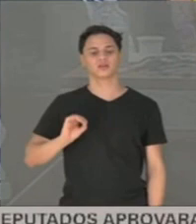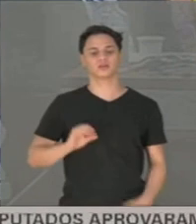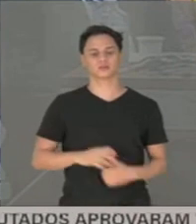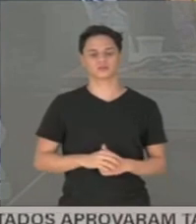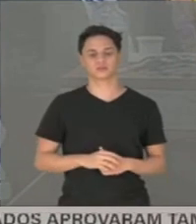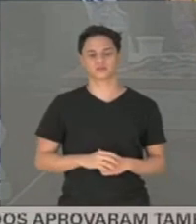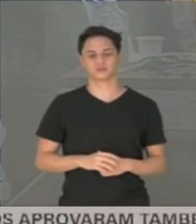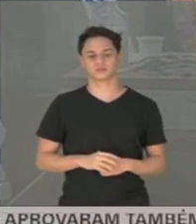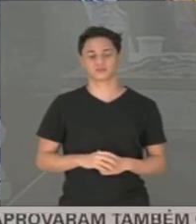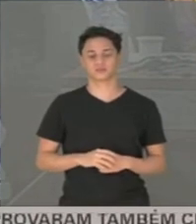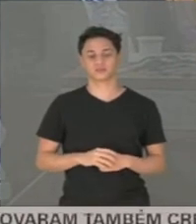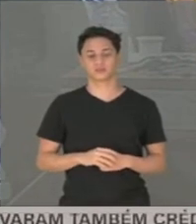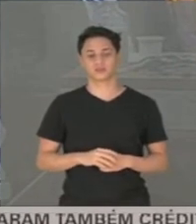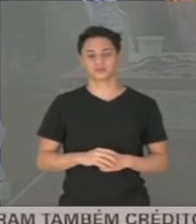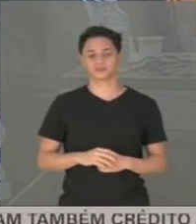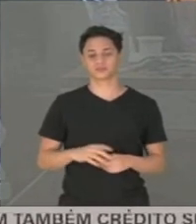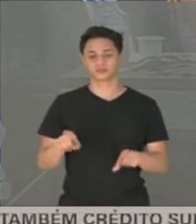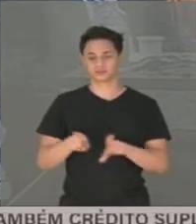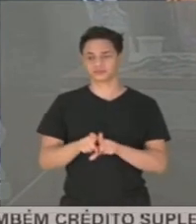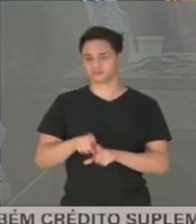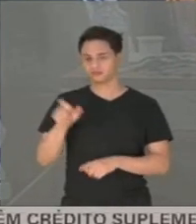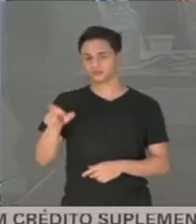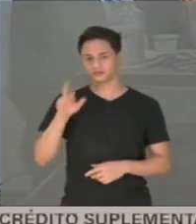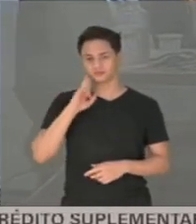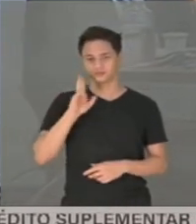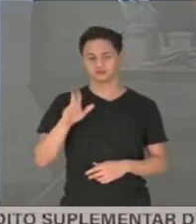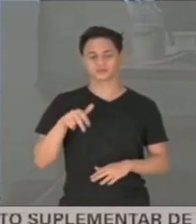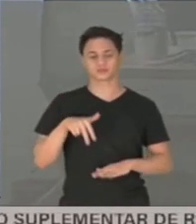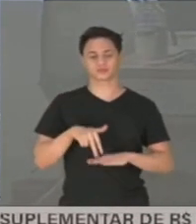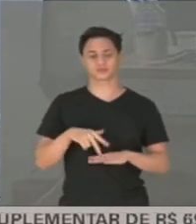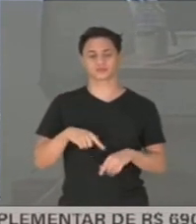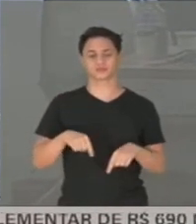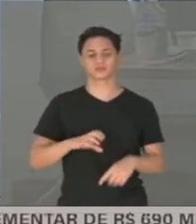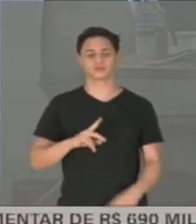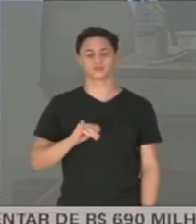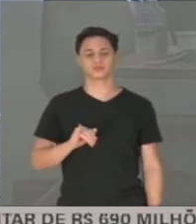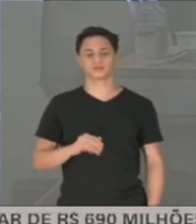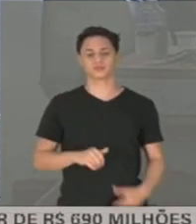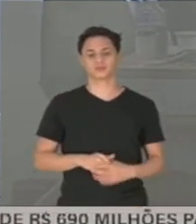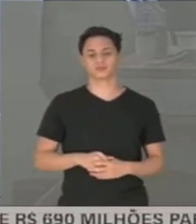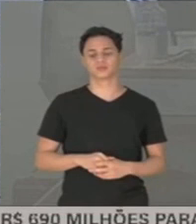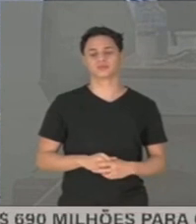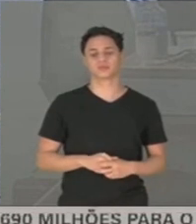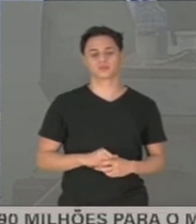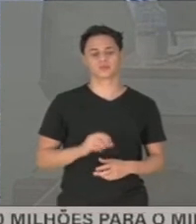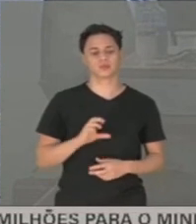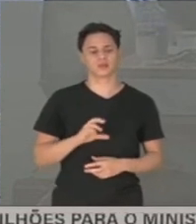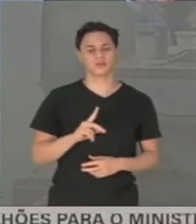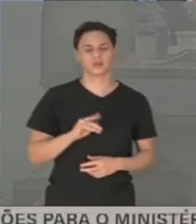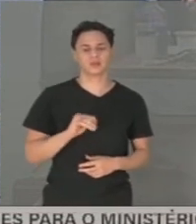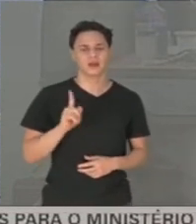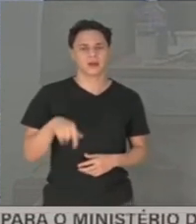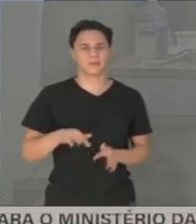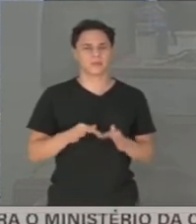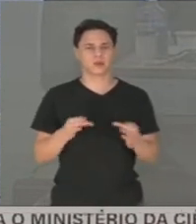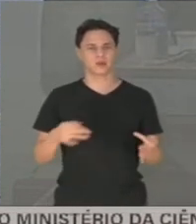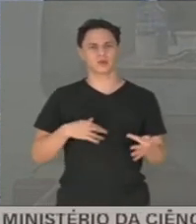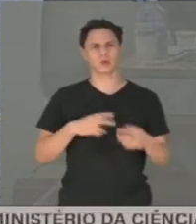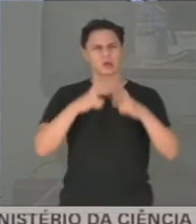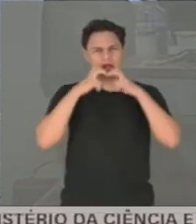inclusive pelos momentos que a V. Exª tem proporcionado à SCPI. A SCPI se tornou não somente um grito de basta